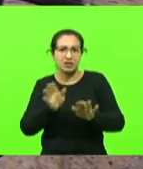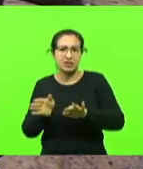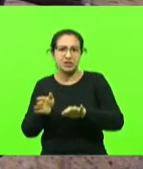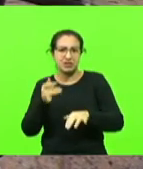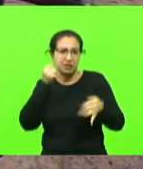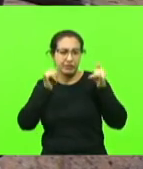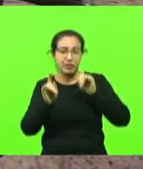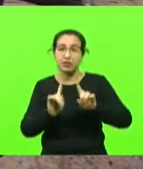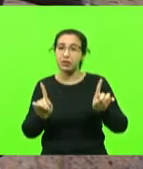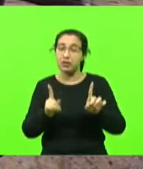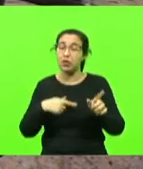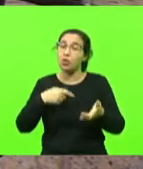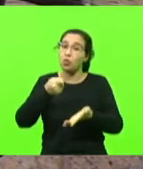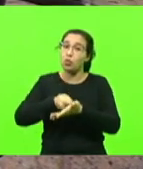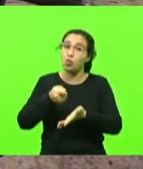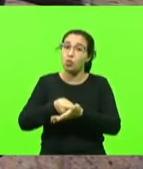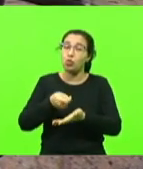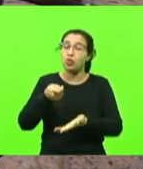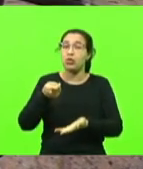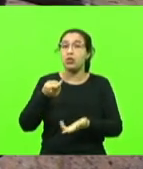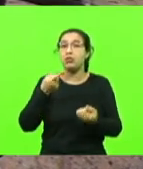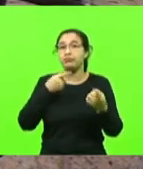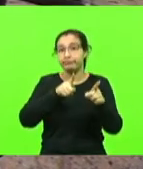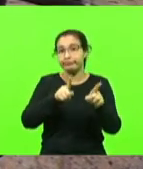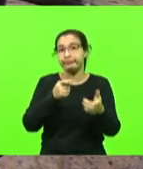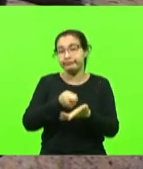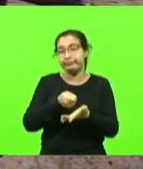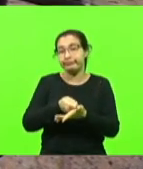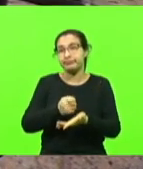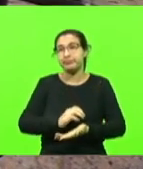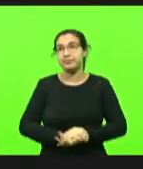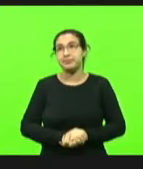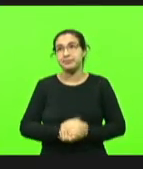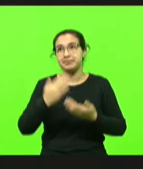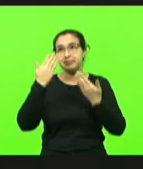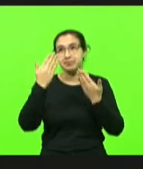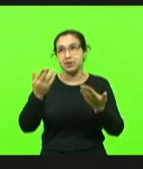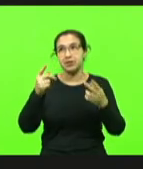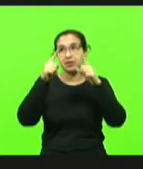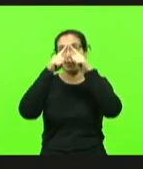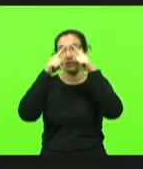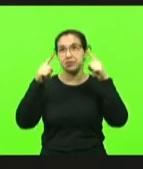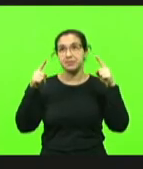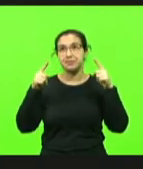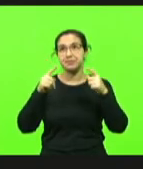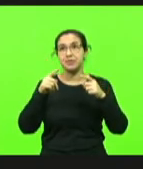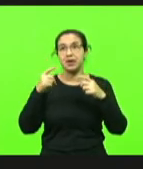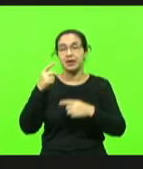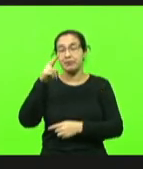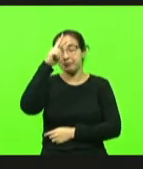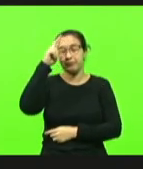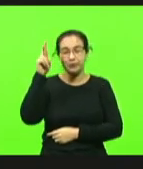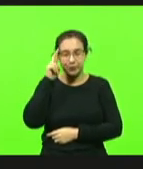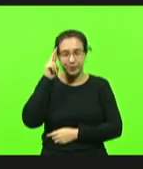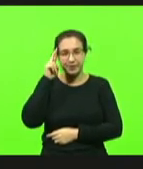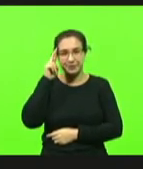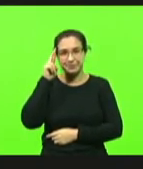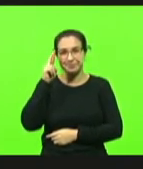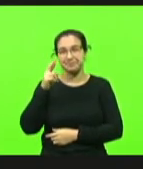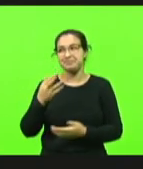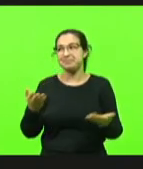contra a obrigatoriedade, obrigado senhor presidente. Obrigado deputado Floriane, ainda com o tempo dos partidos,